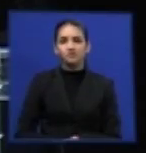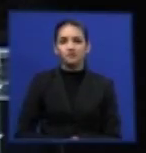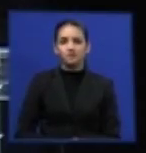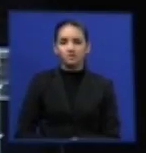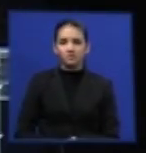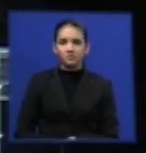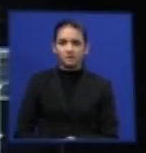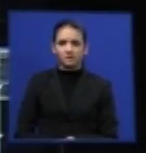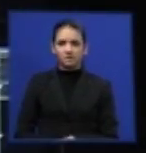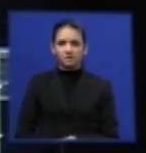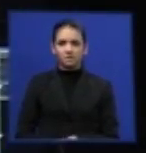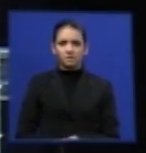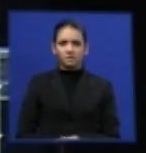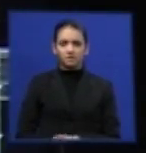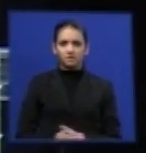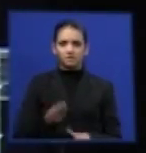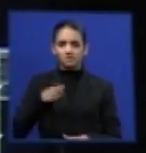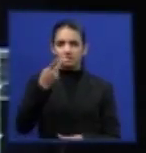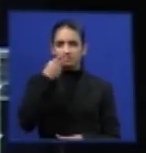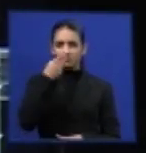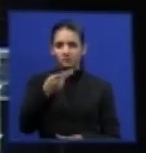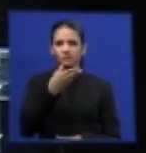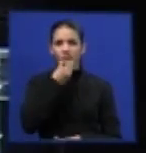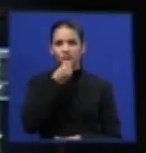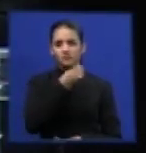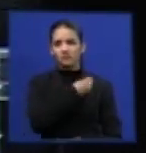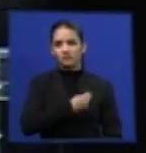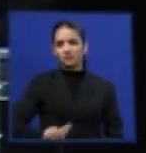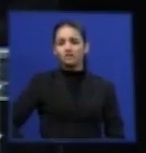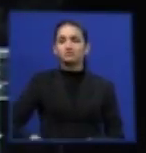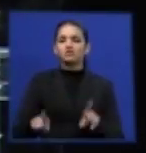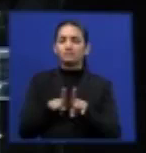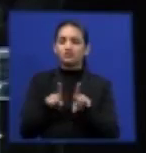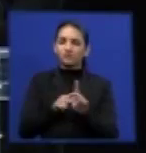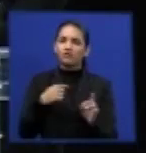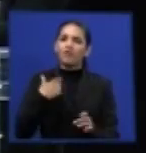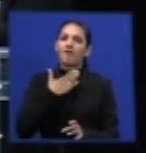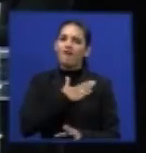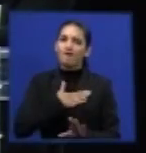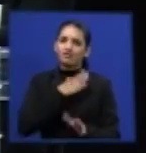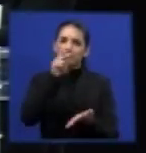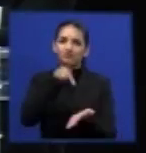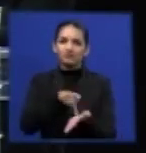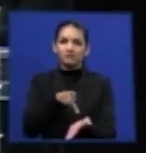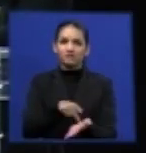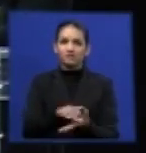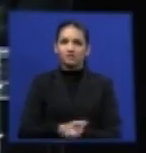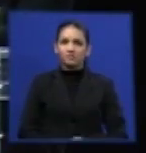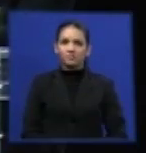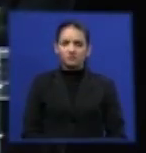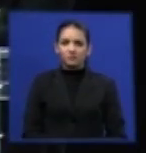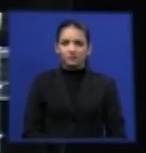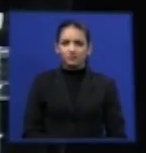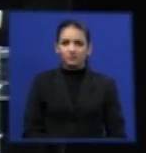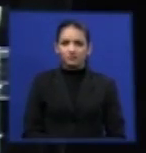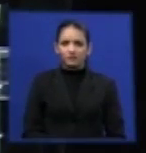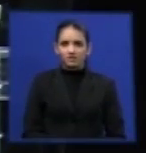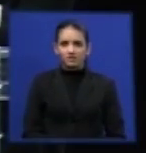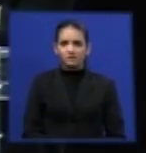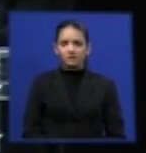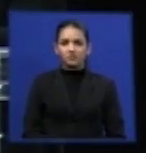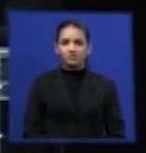ao senhor ministro, a quem eu quero muito bem, no meu anonimato, no meu constante